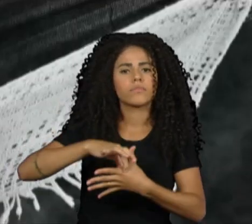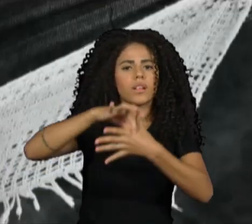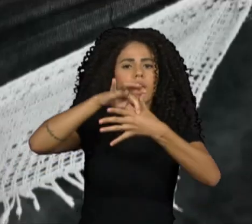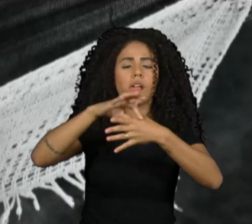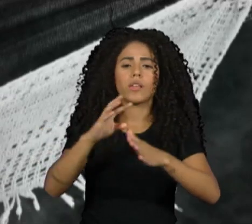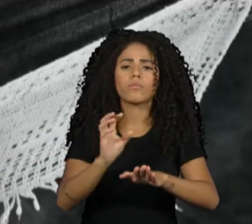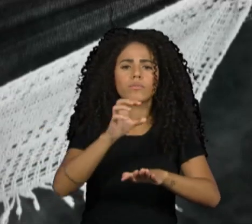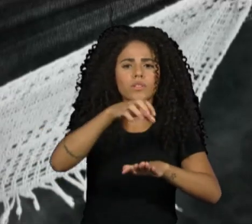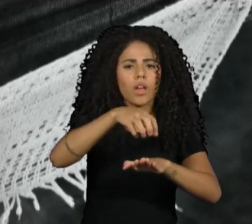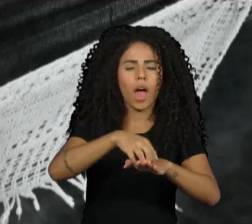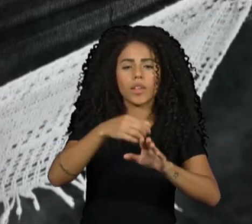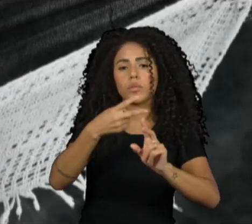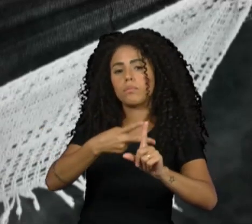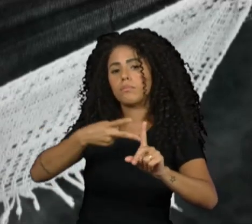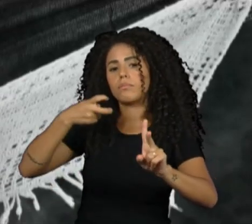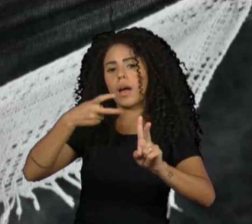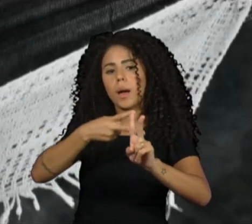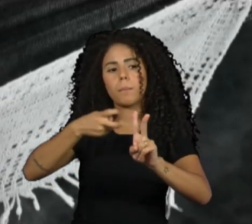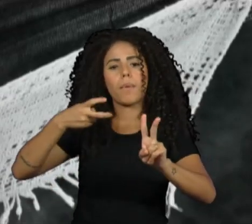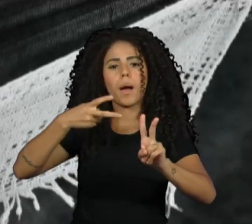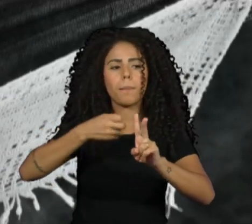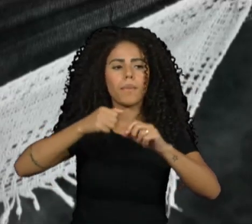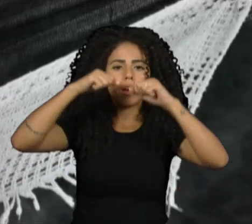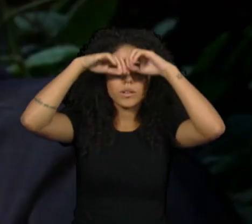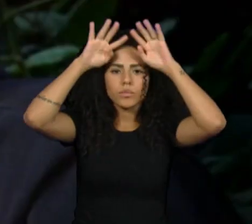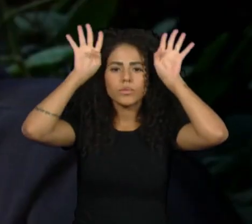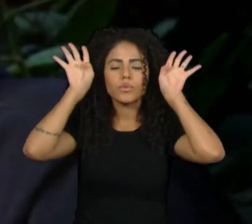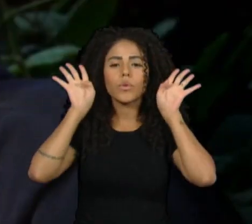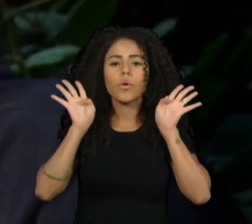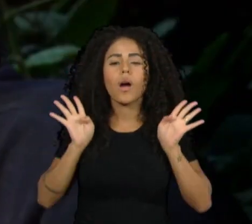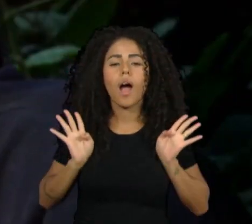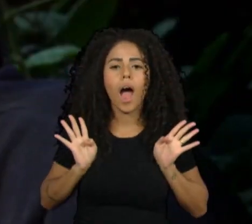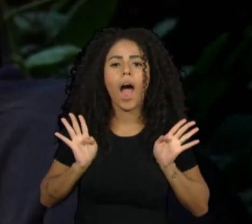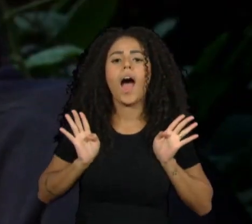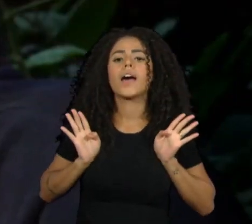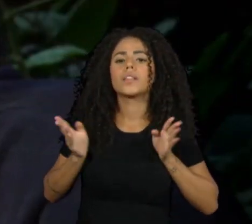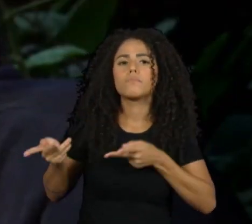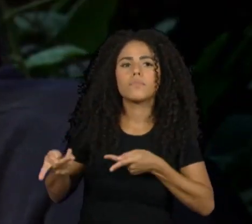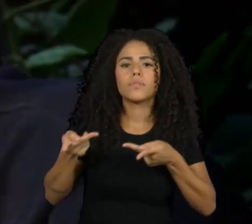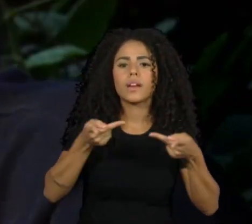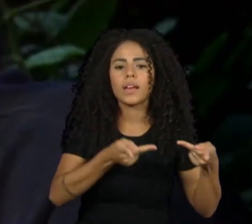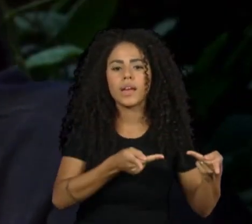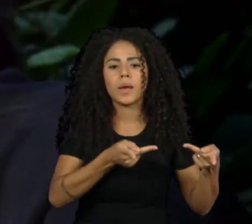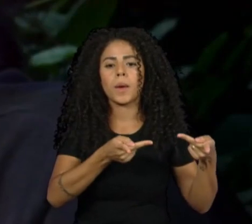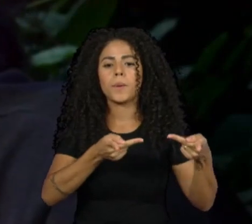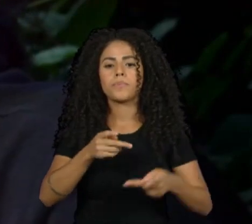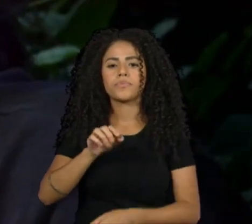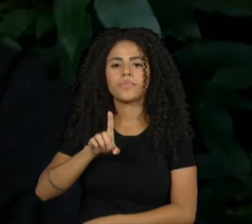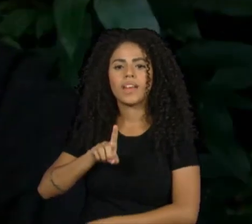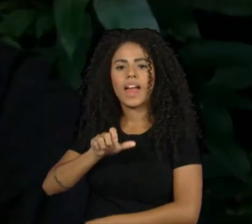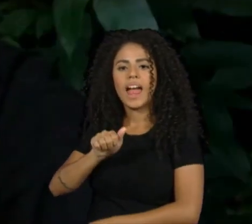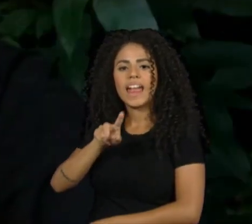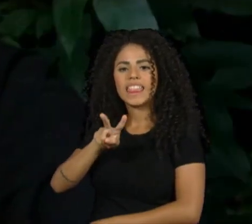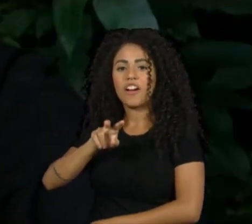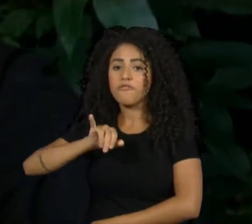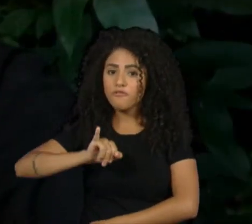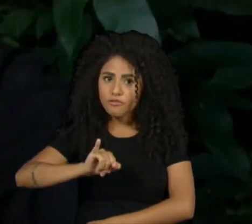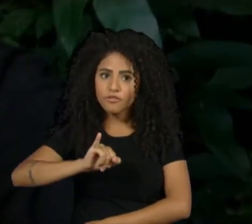de etnias que encontrou durante as viagens, como o líder Yanomami Davi Kopenawa.